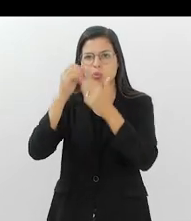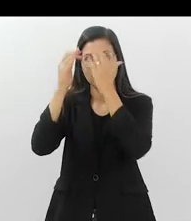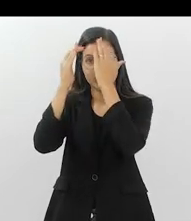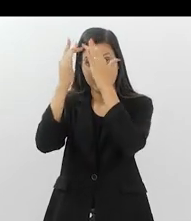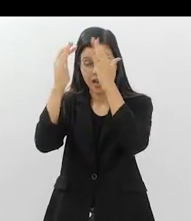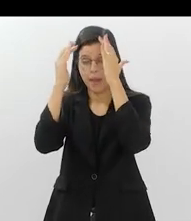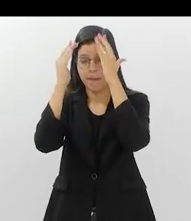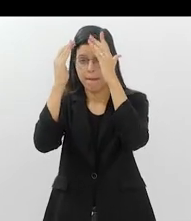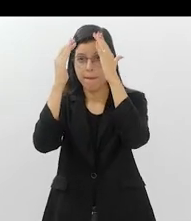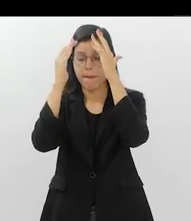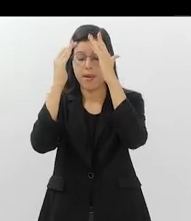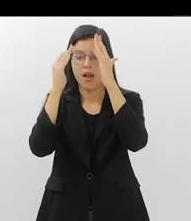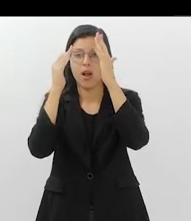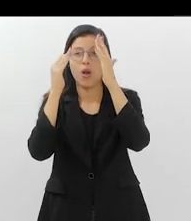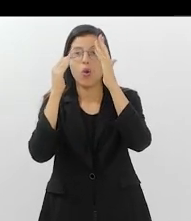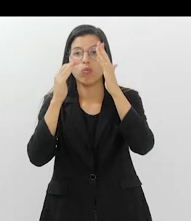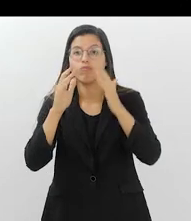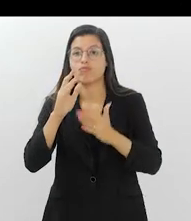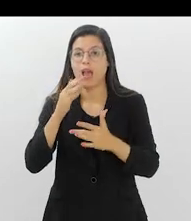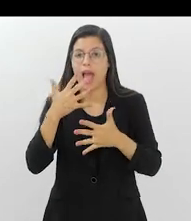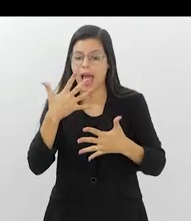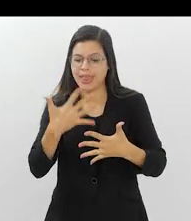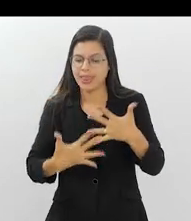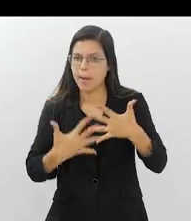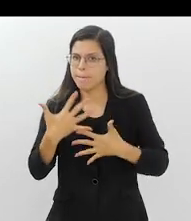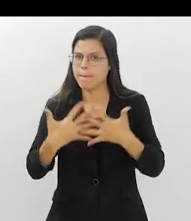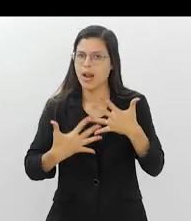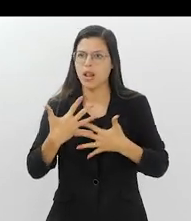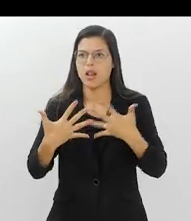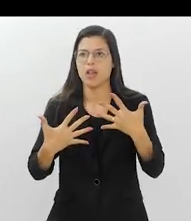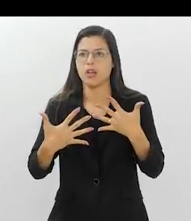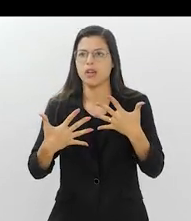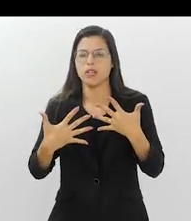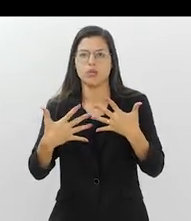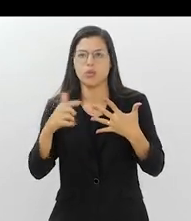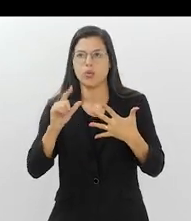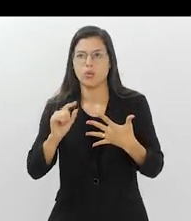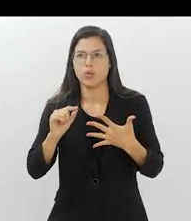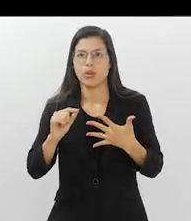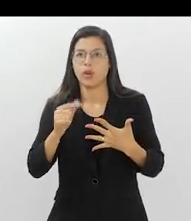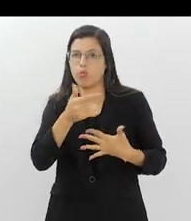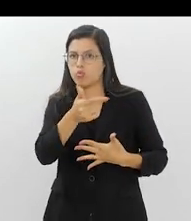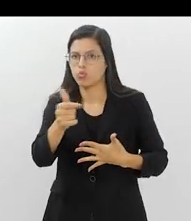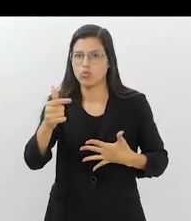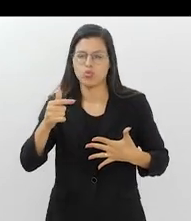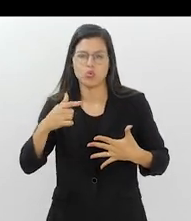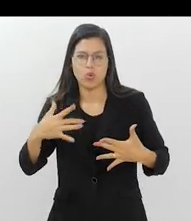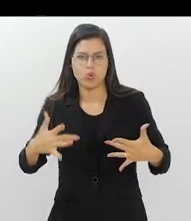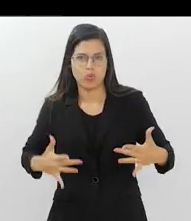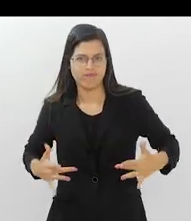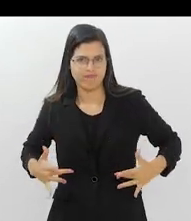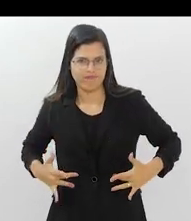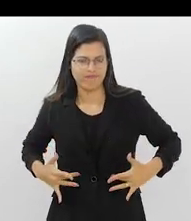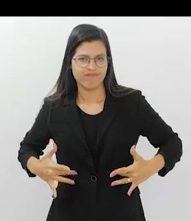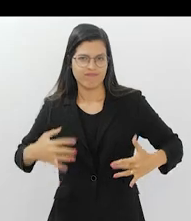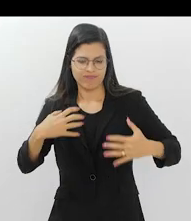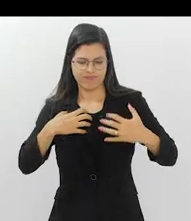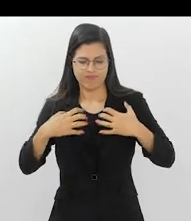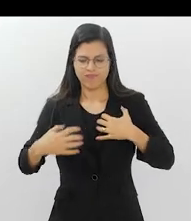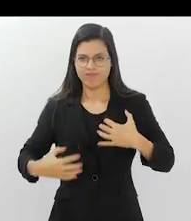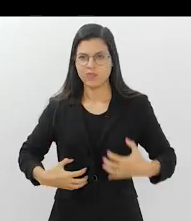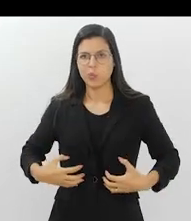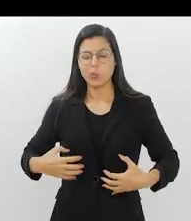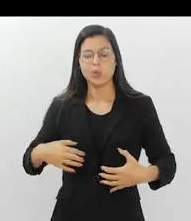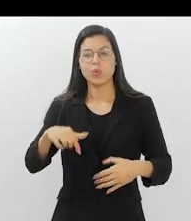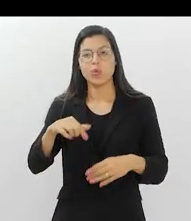que acaba atrapalhando no comando, no direcionamento dos outros órgãos do corpo. O